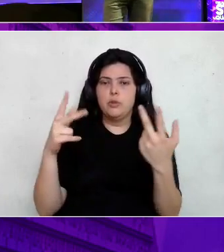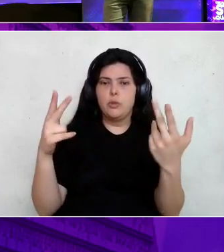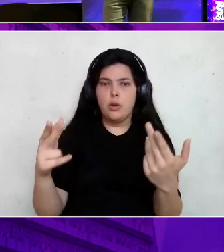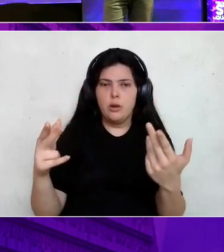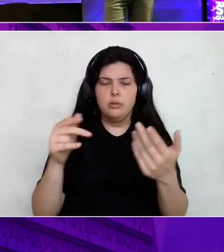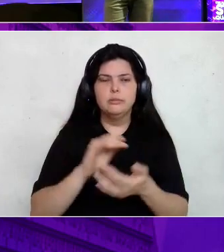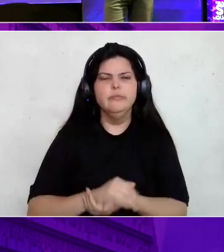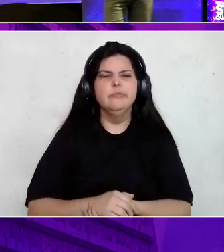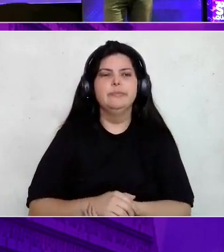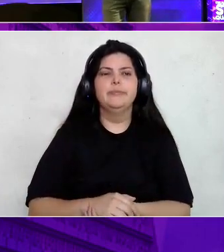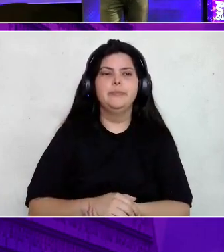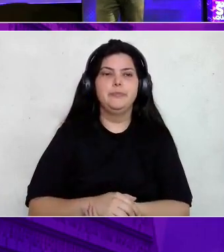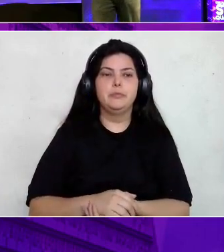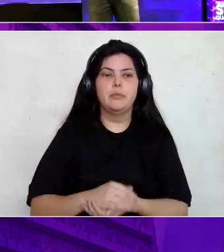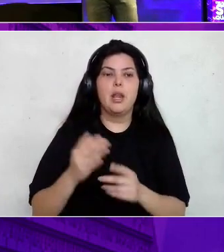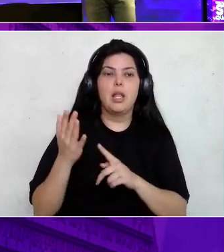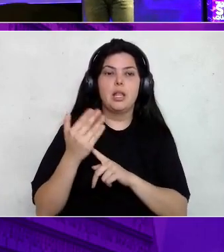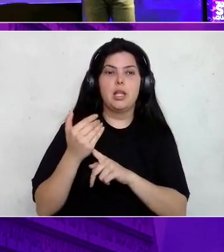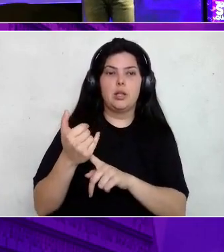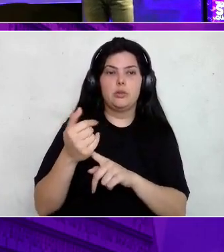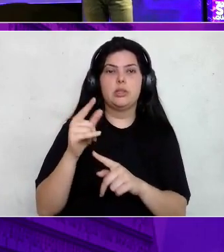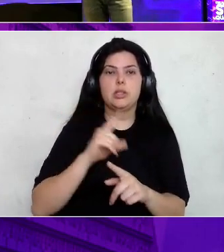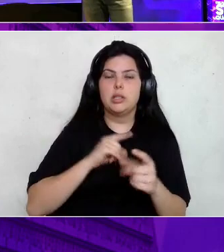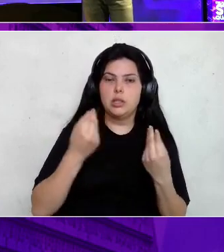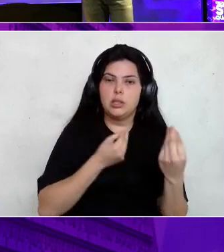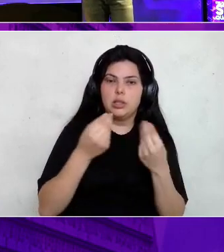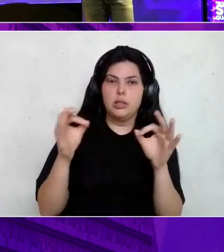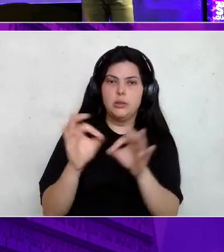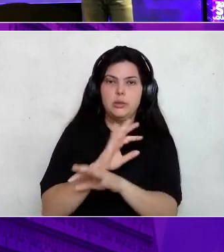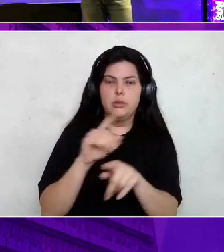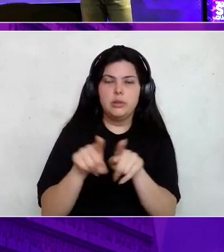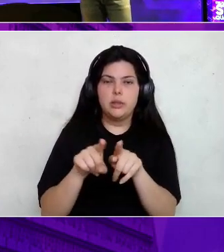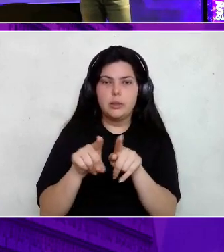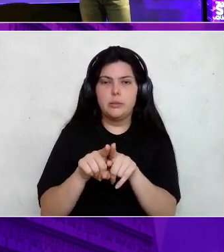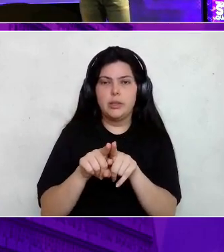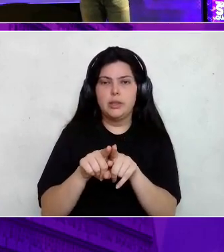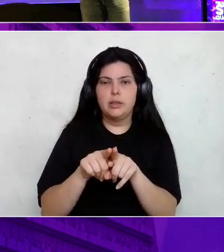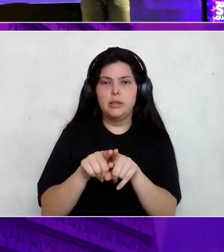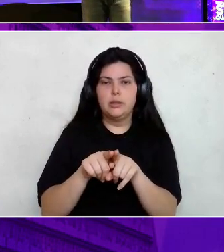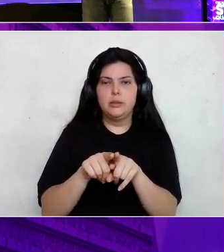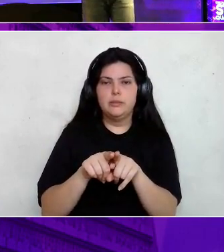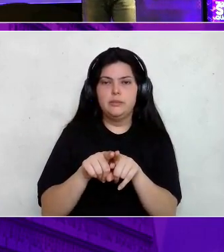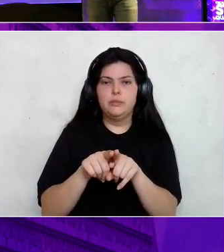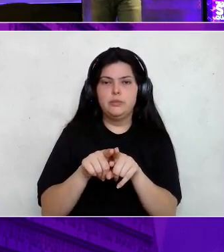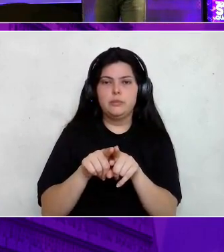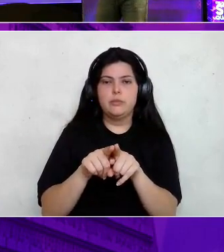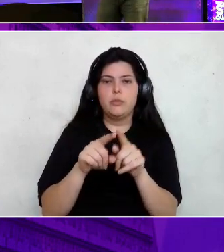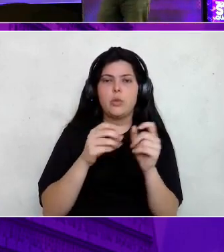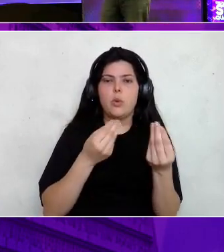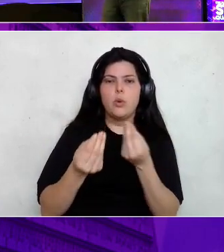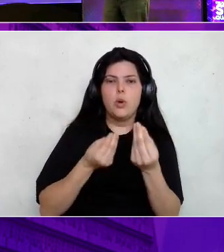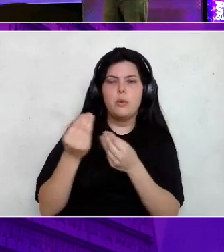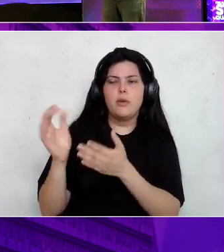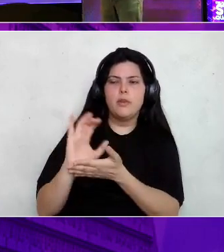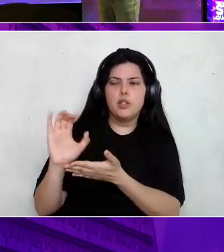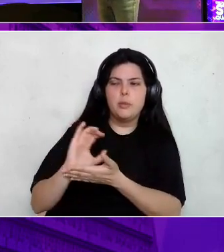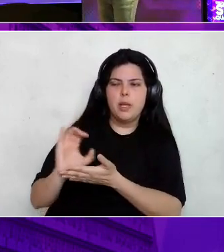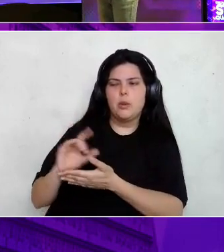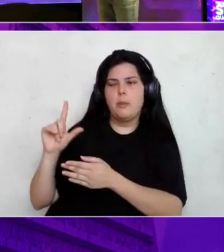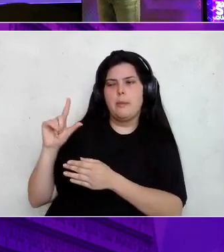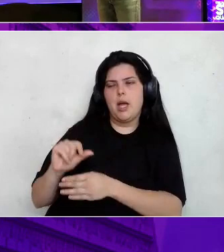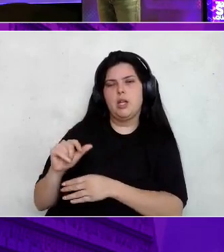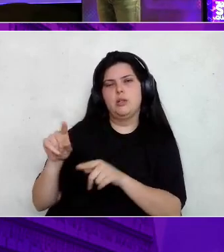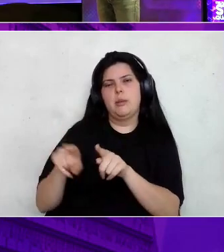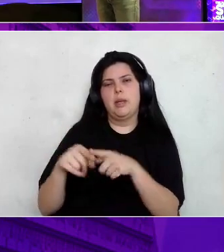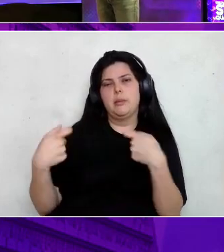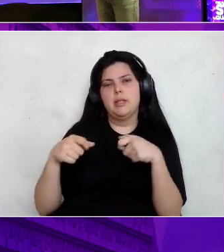toda a tecnologia que a gente entrega. E também todo o poder econômico. E o investimento que é muito menor. Que vocês precisam realizar com a gente.